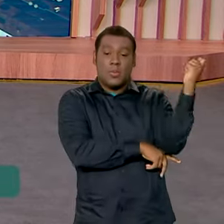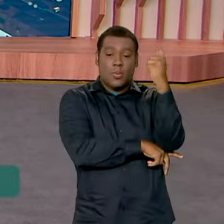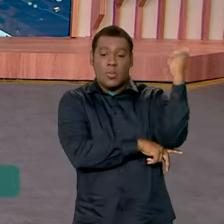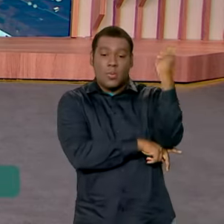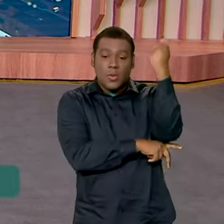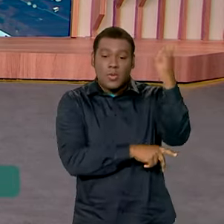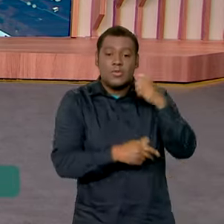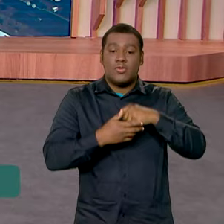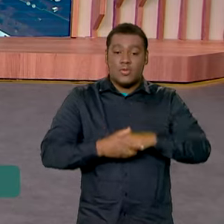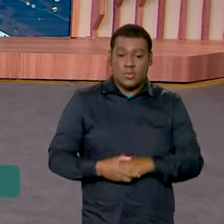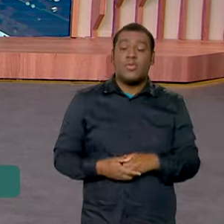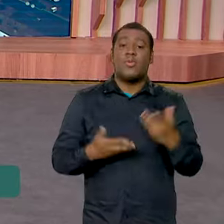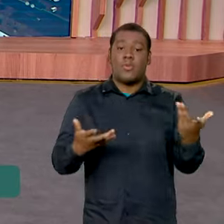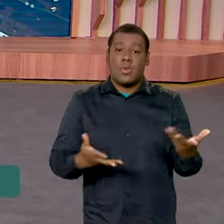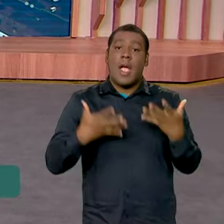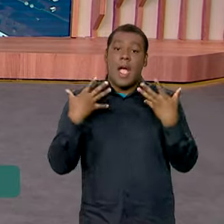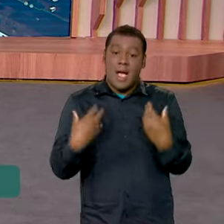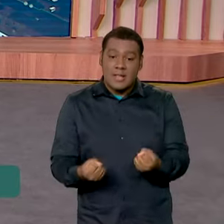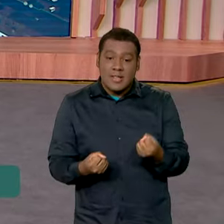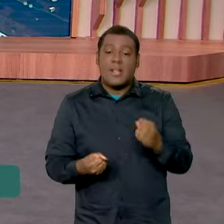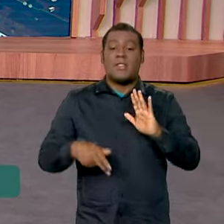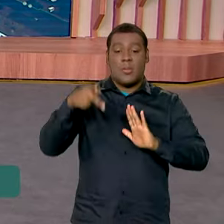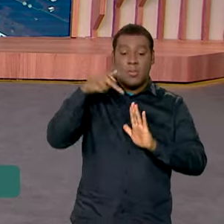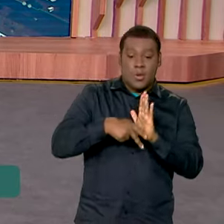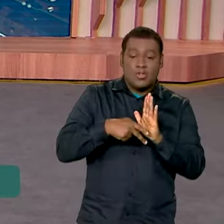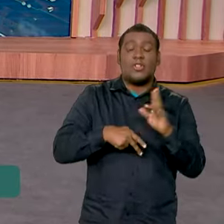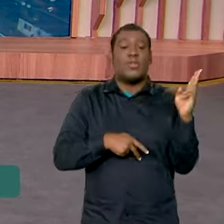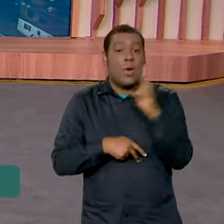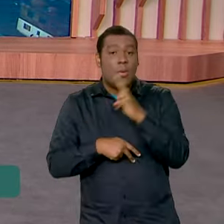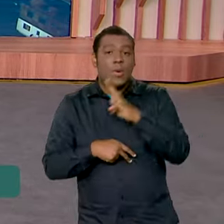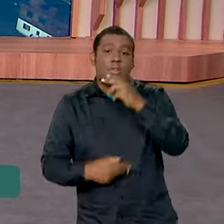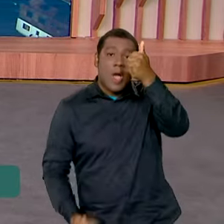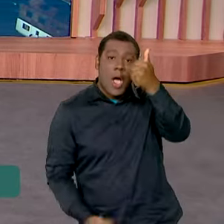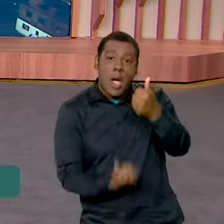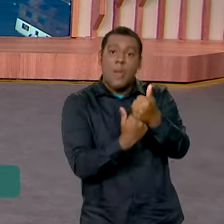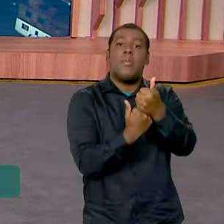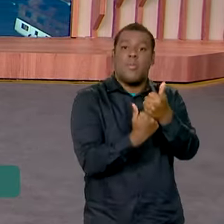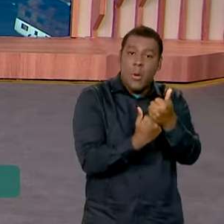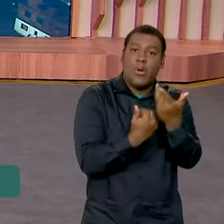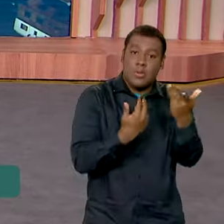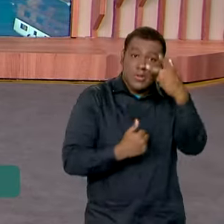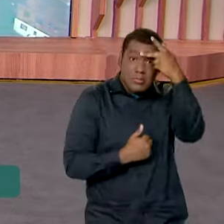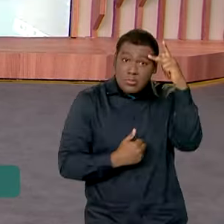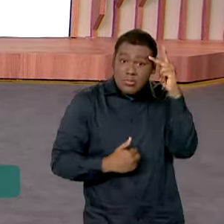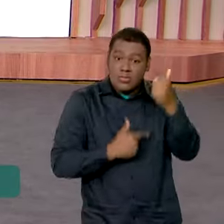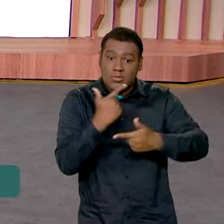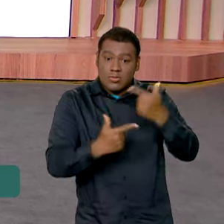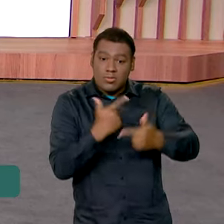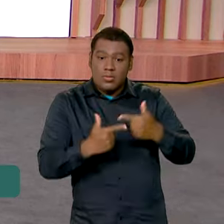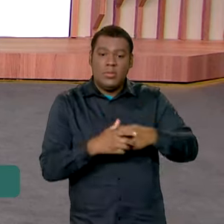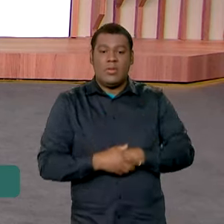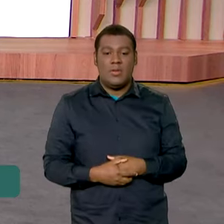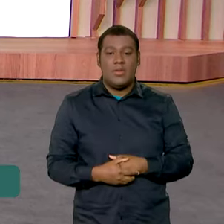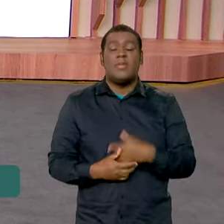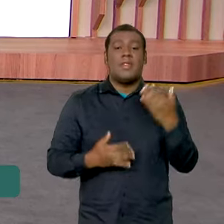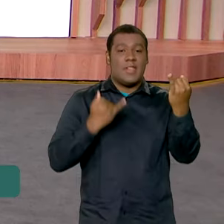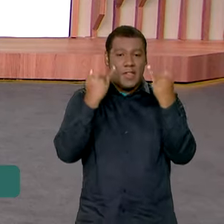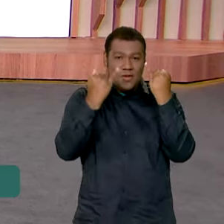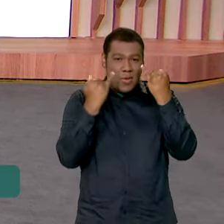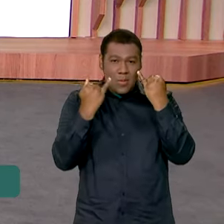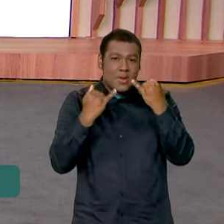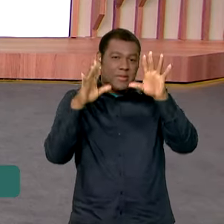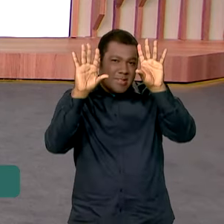possam aderir ao Programa Emergencial de Apoio Financeiro aos Trabalhadores. Vamos saber os detalhes, então, ao vivo com a repórter